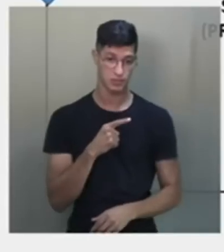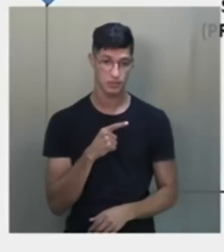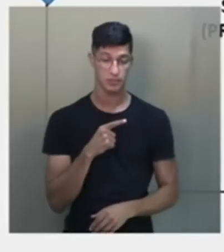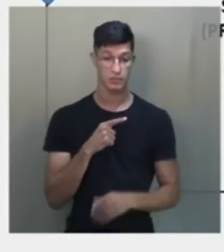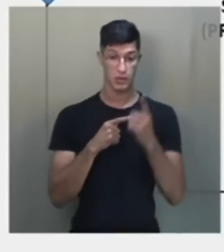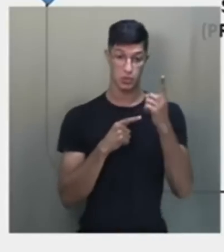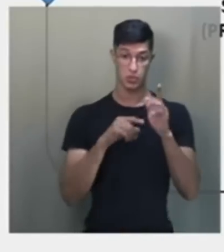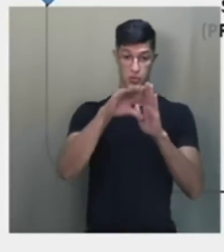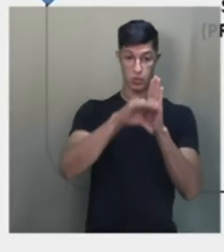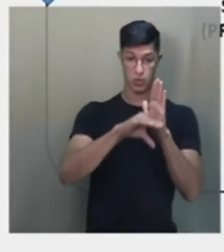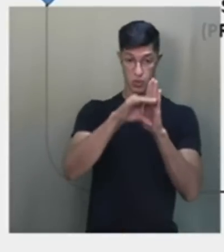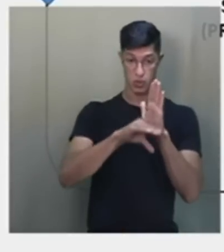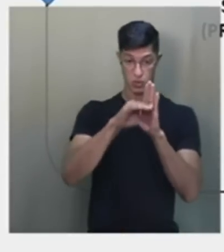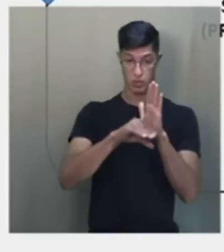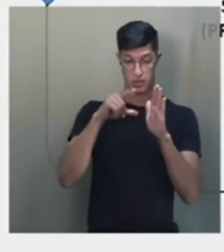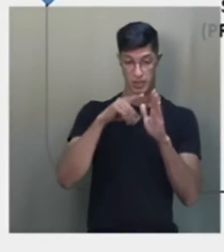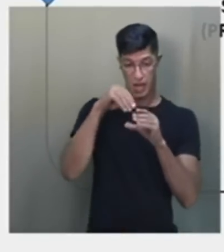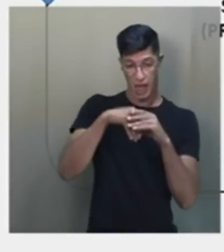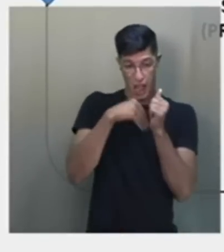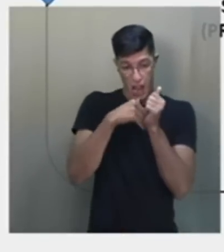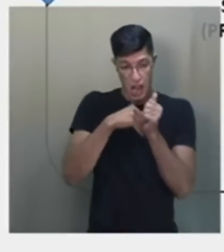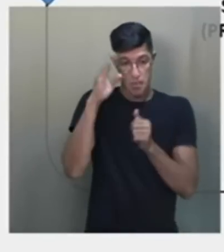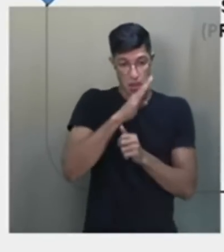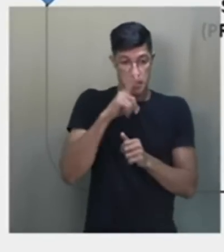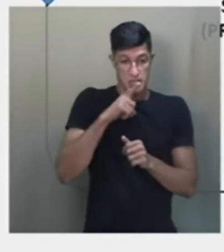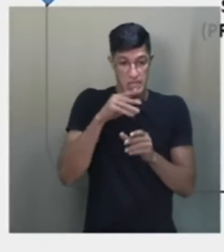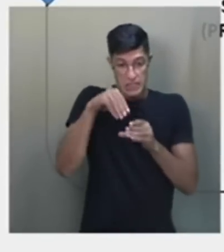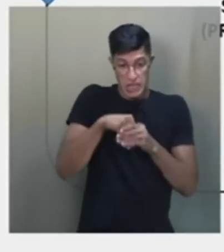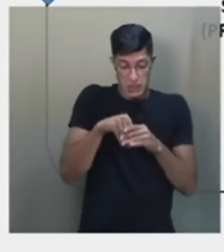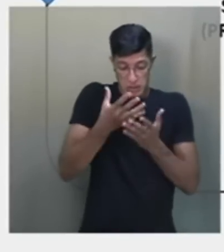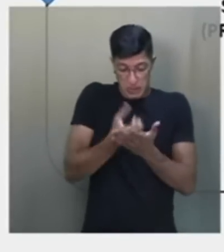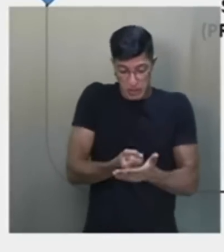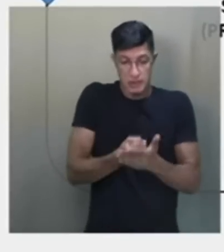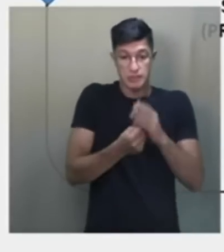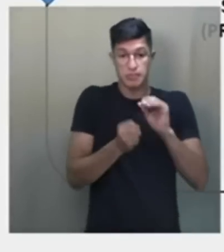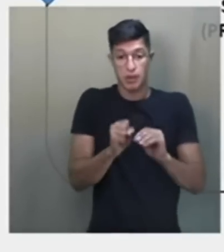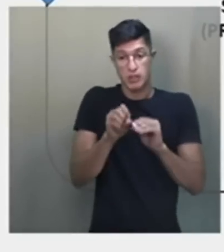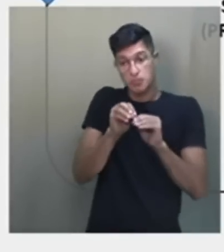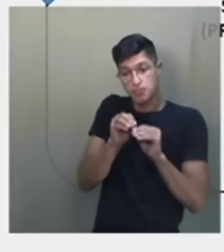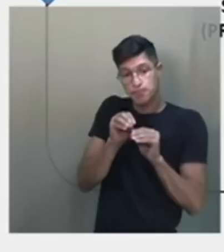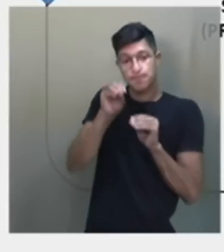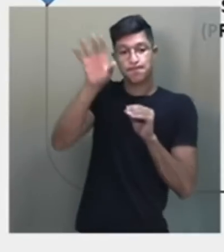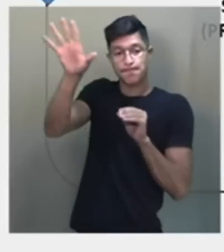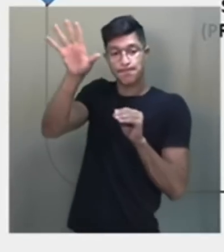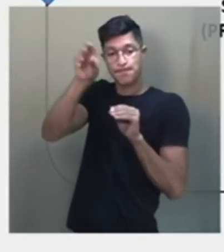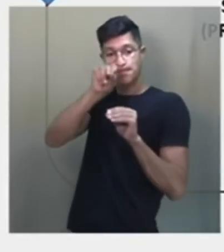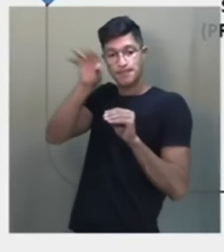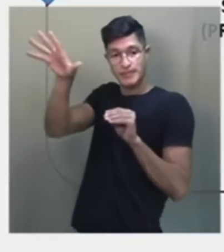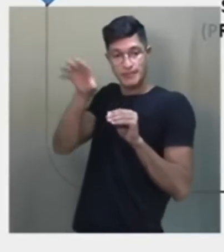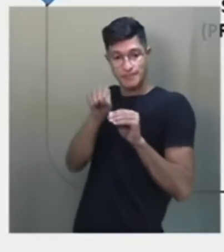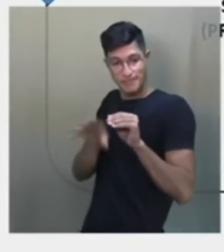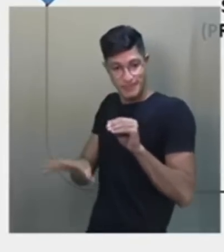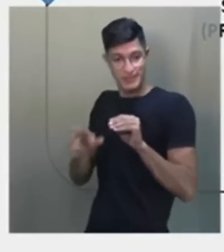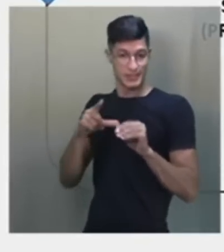Um código malicioso que esteja dormente no programa matriz, ele pode sim ser transmitido